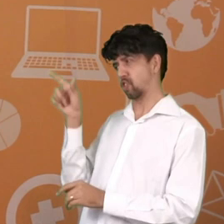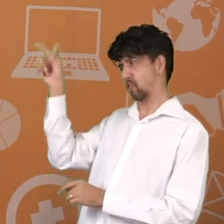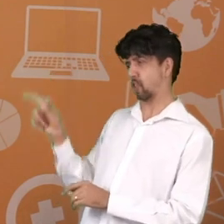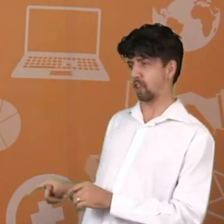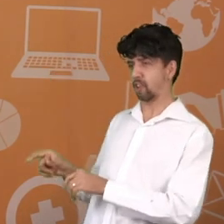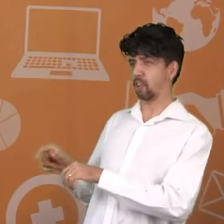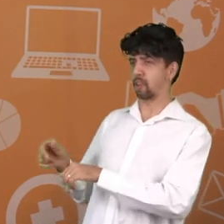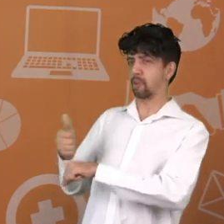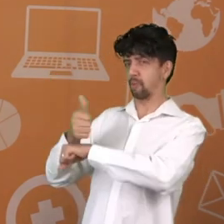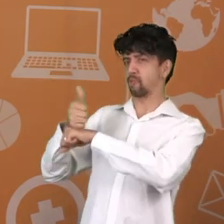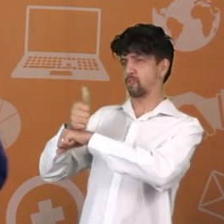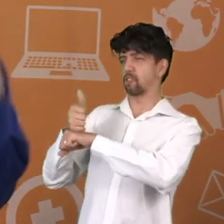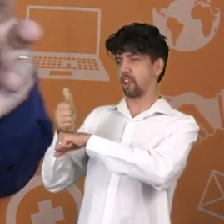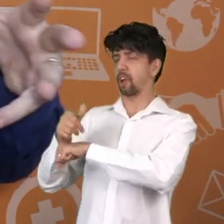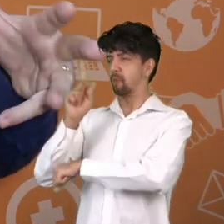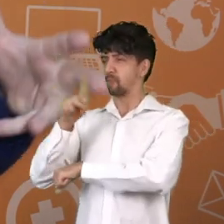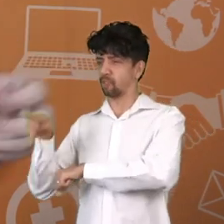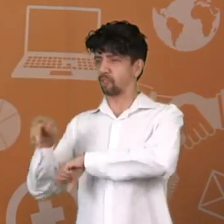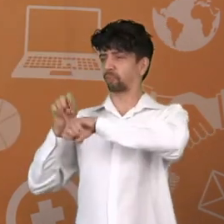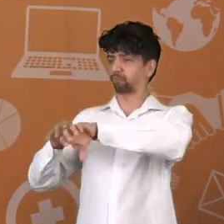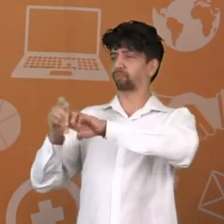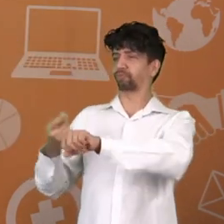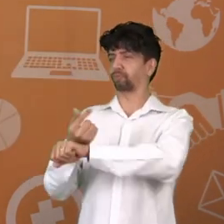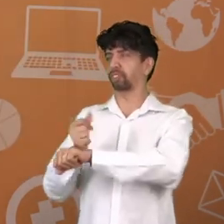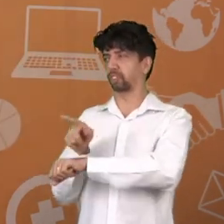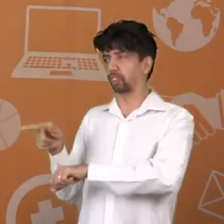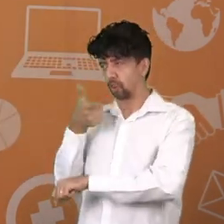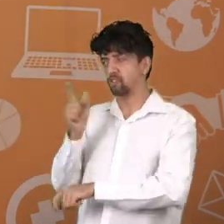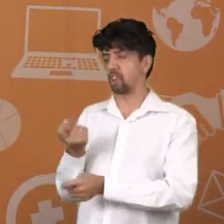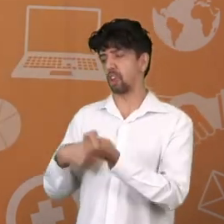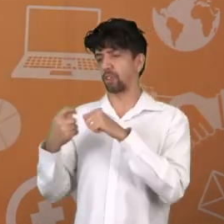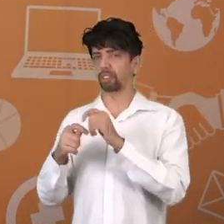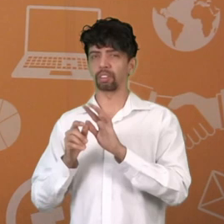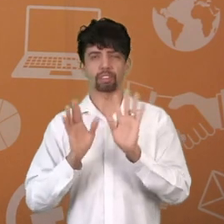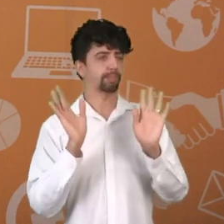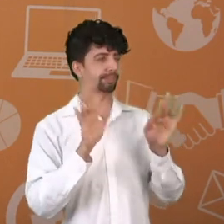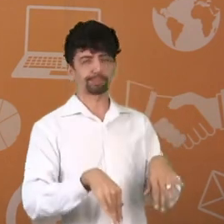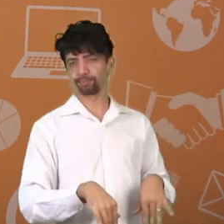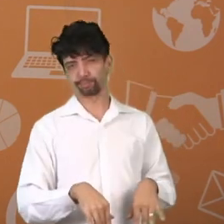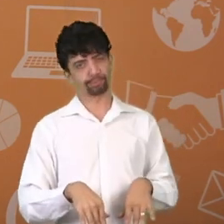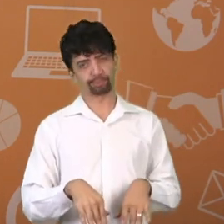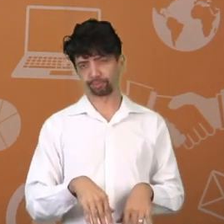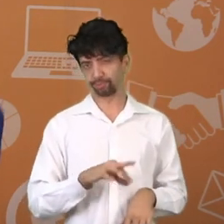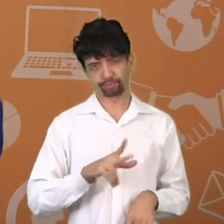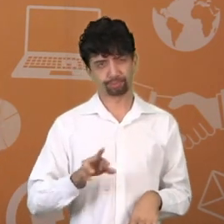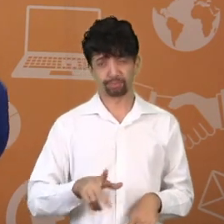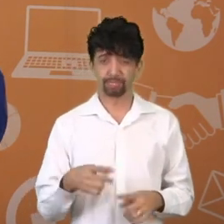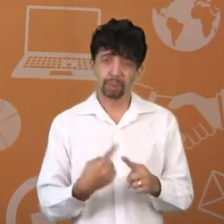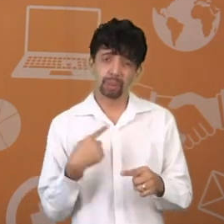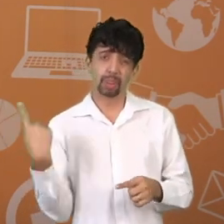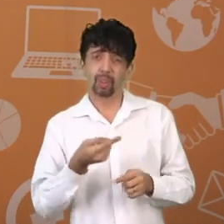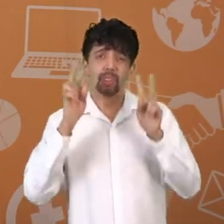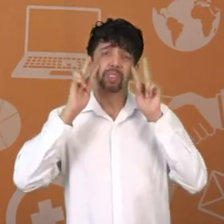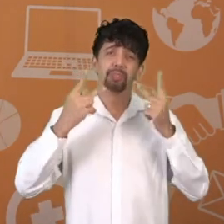financeiro, terapeuta, tem domínio sobre os seus números. Padela. Esse negócio não existe não, porque nós somos